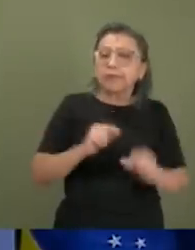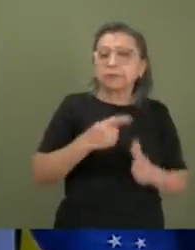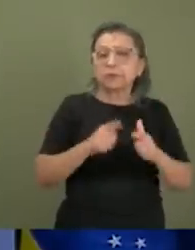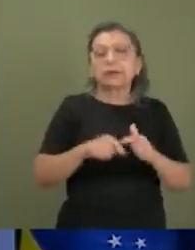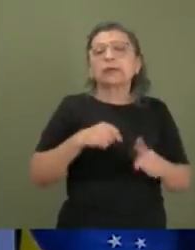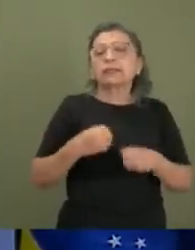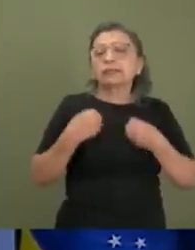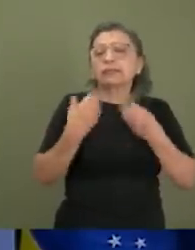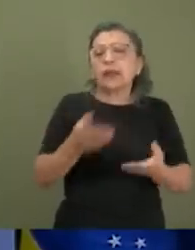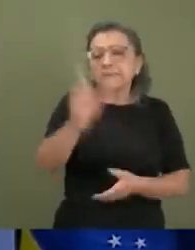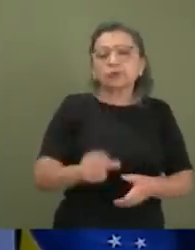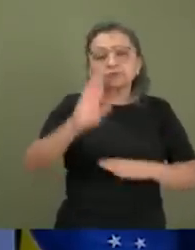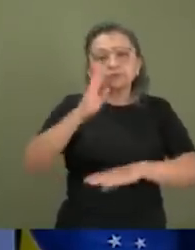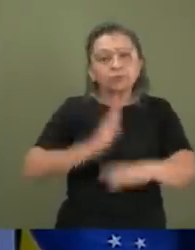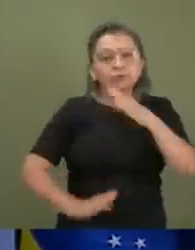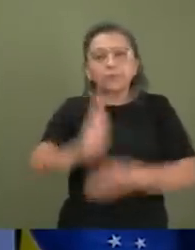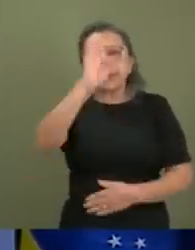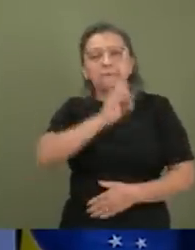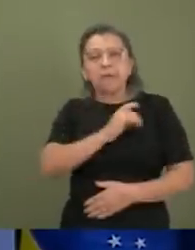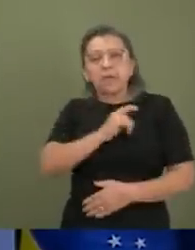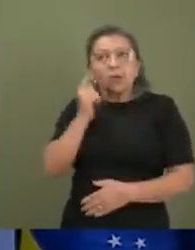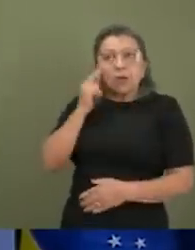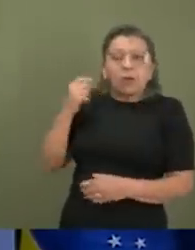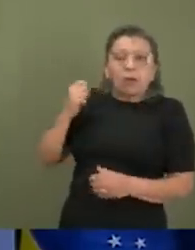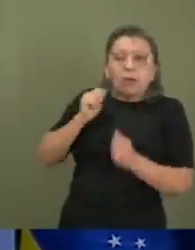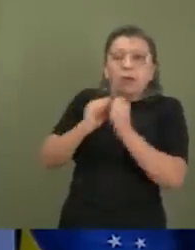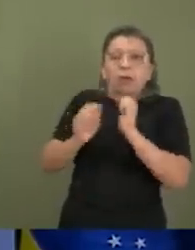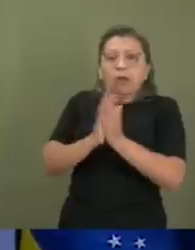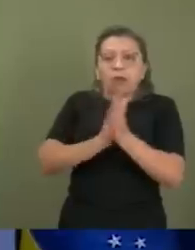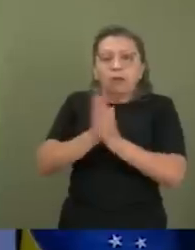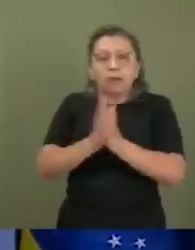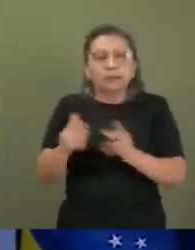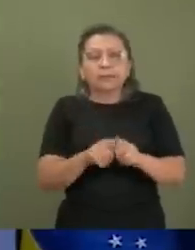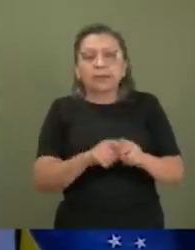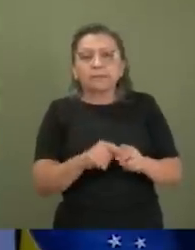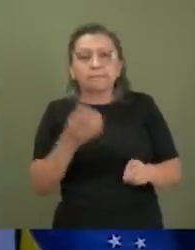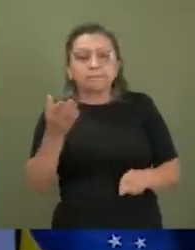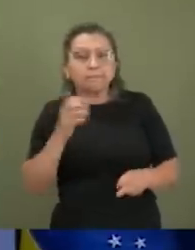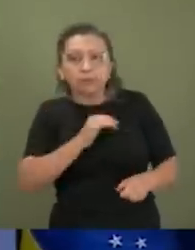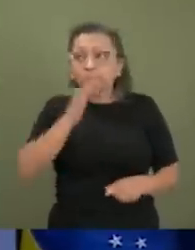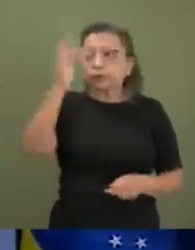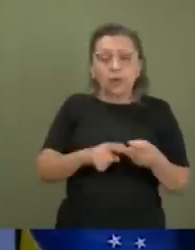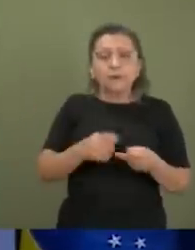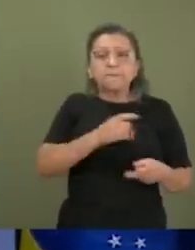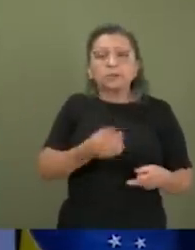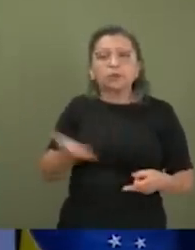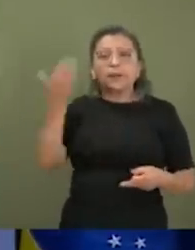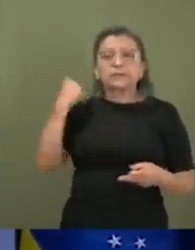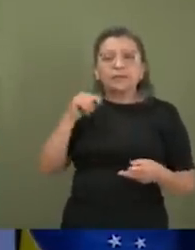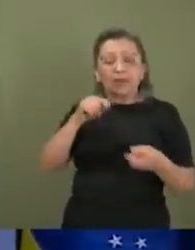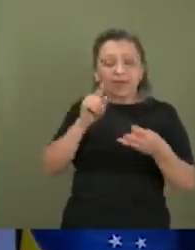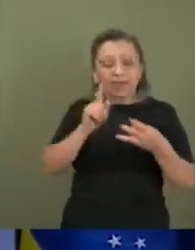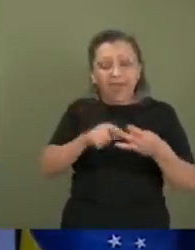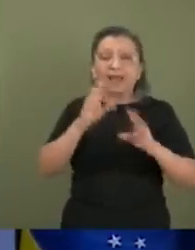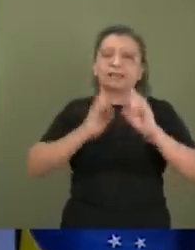fazer com que a pessoa supere o medo do futuro, que é a ansiedade, e também o medo do passado, que é a depressão. Então, esse foi o